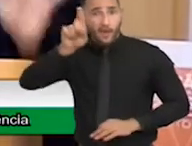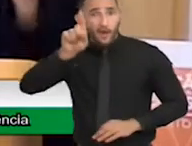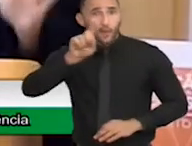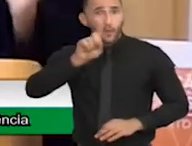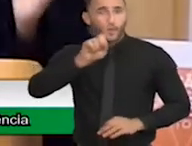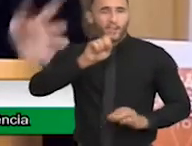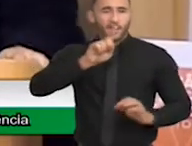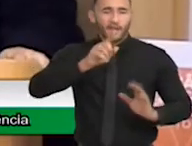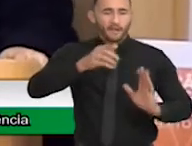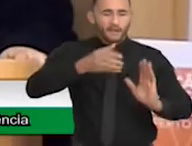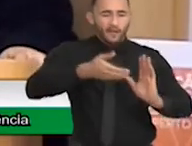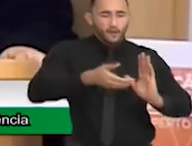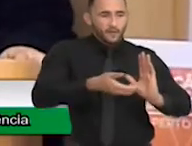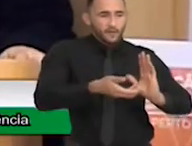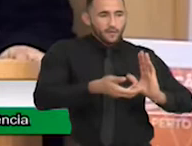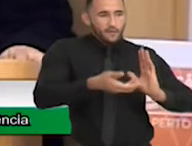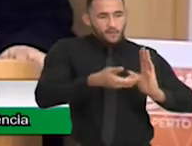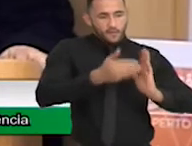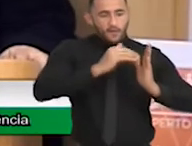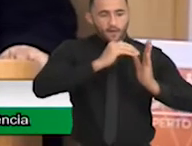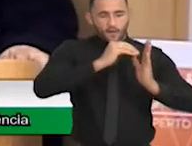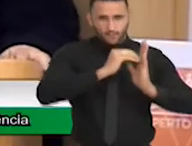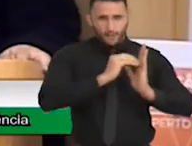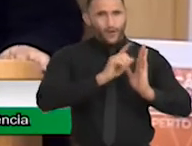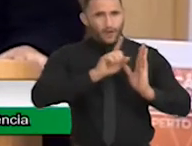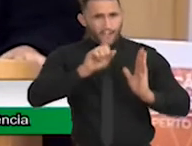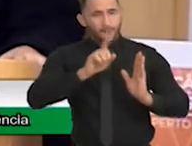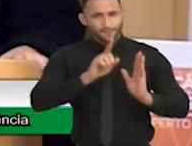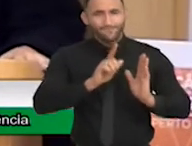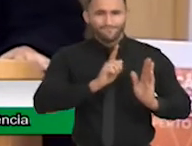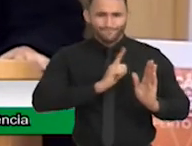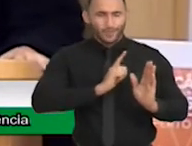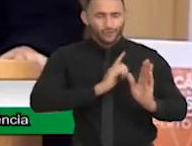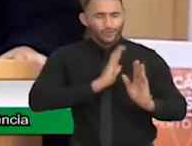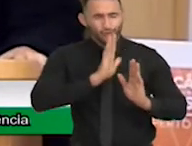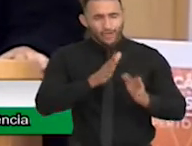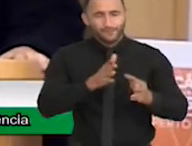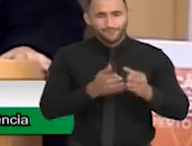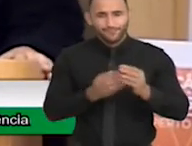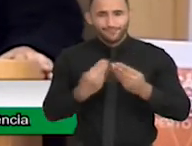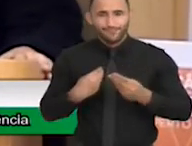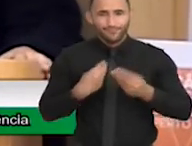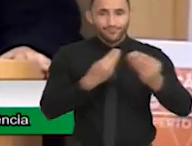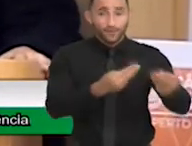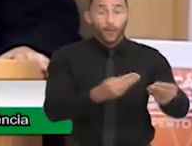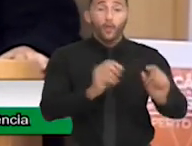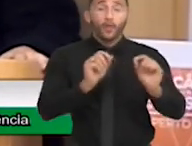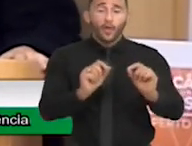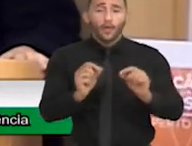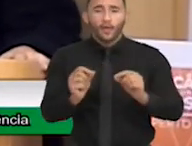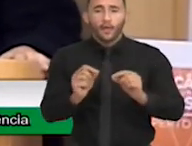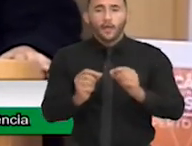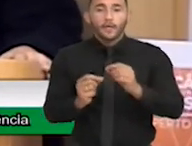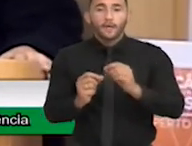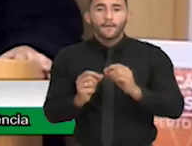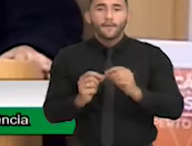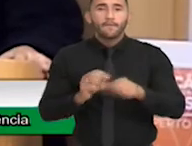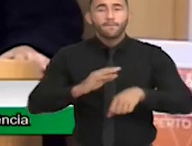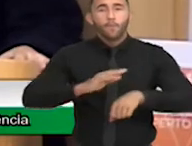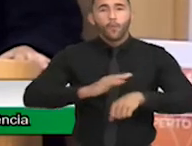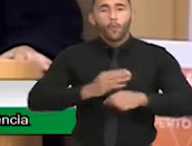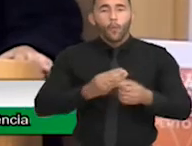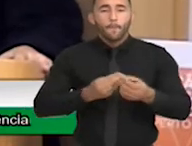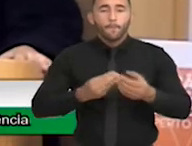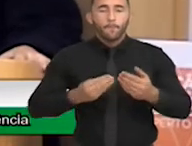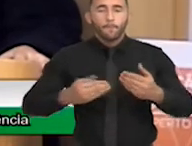o projeto o PL 3803, de 2019. Ele implementa o modelo biopsicossocial da